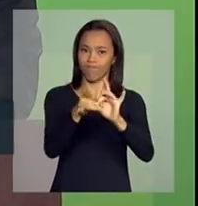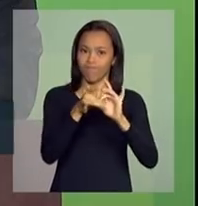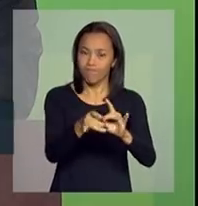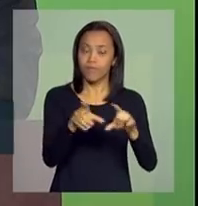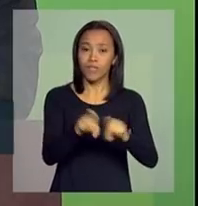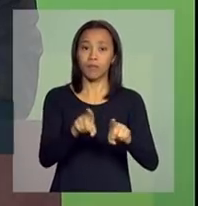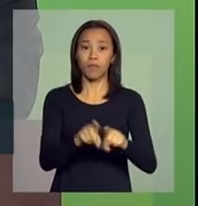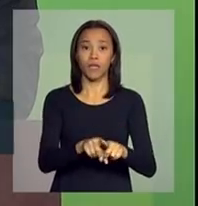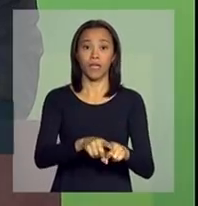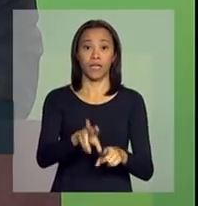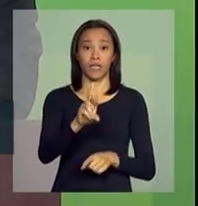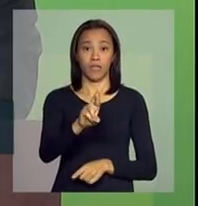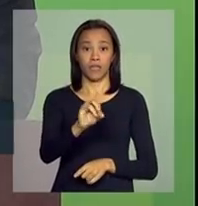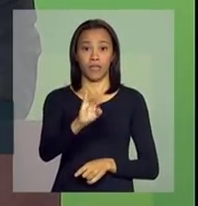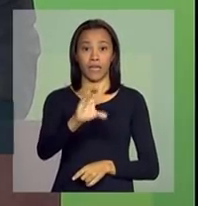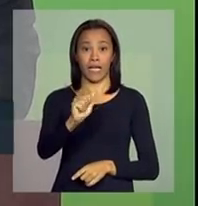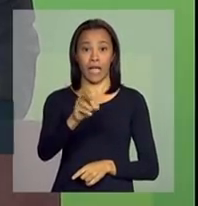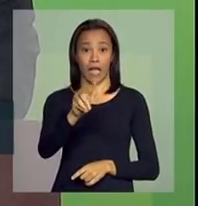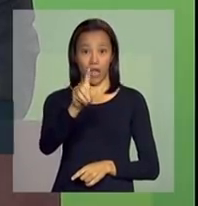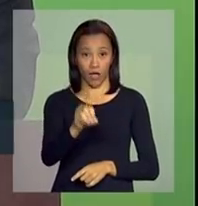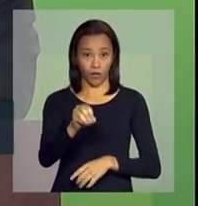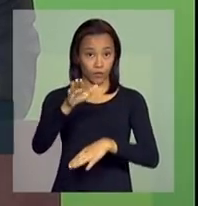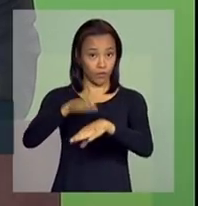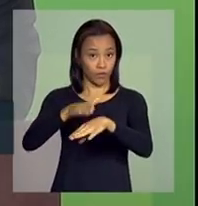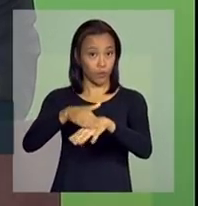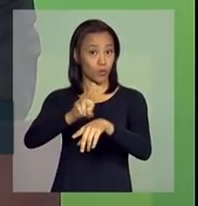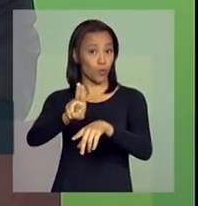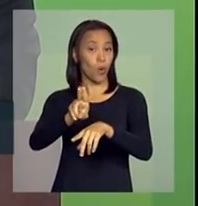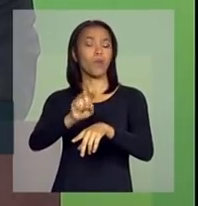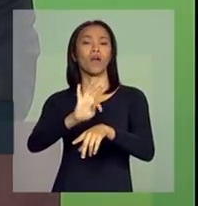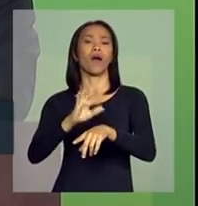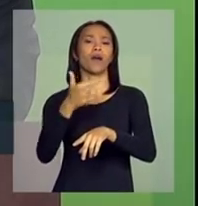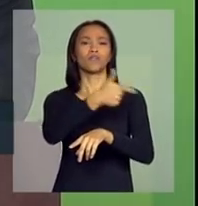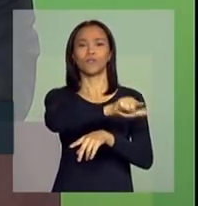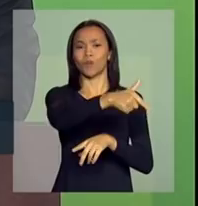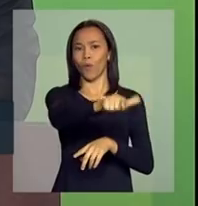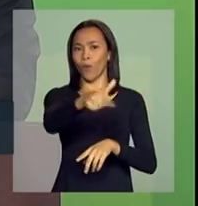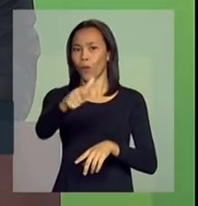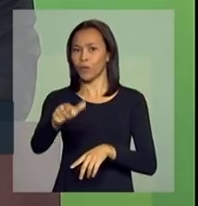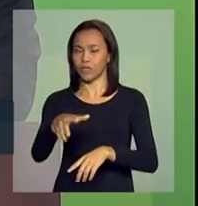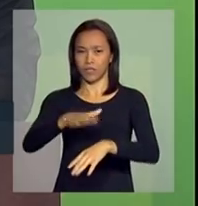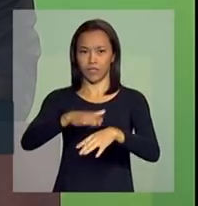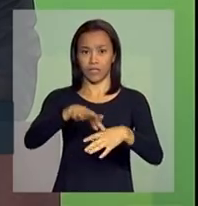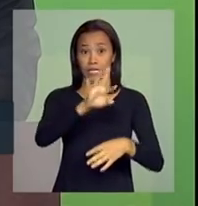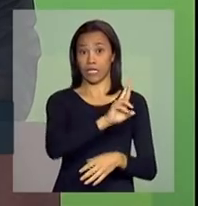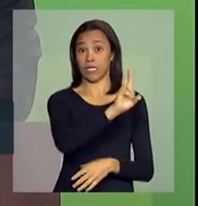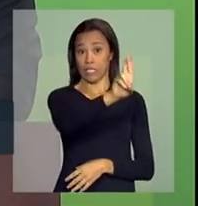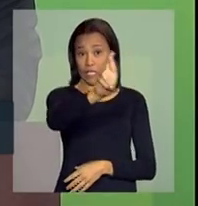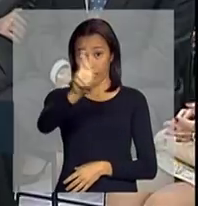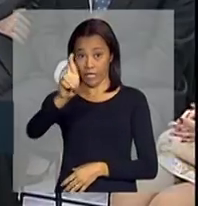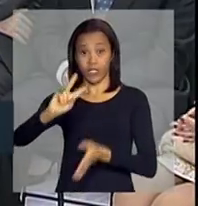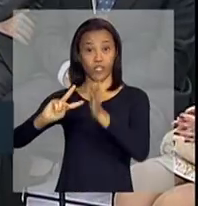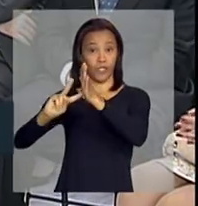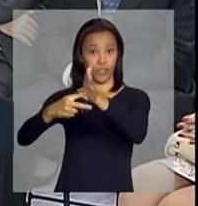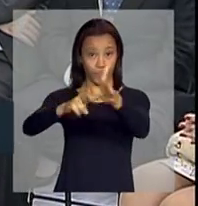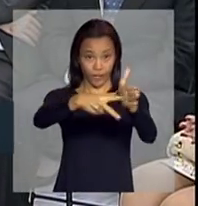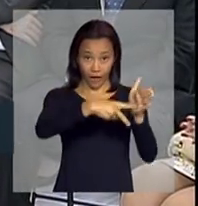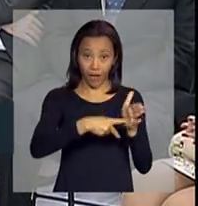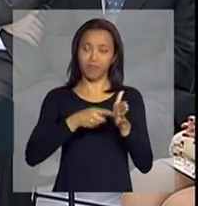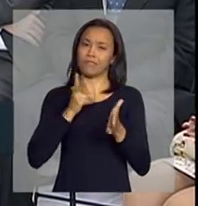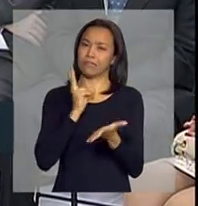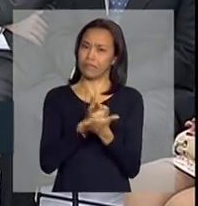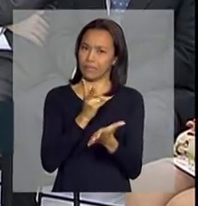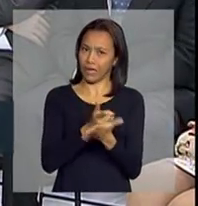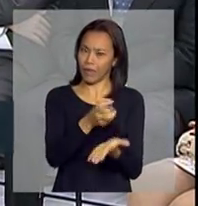Patá, na pessoa de quem eu saúdo a todas as lideranças sindicais, que também sempre